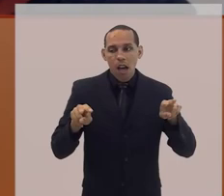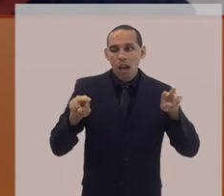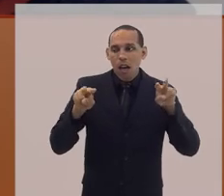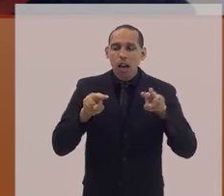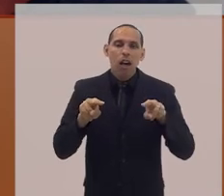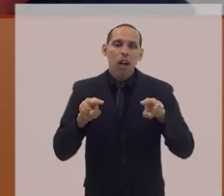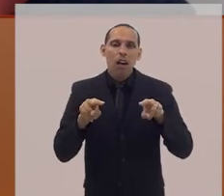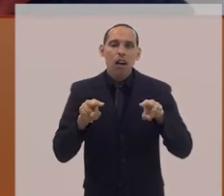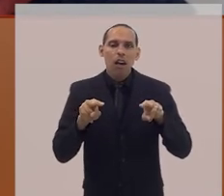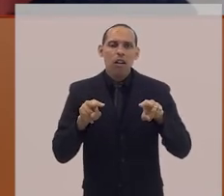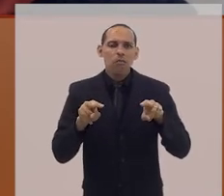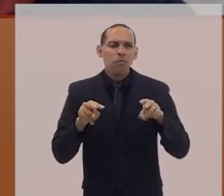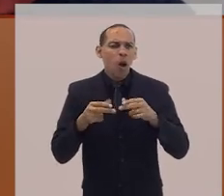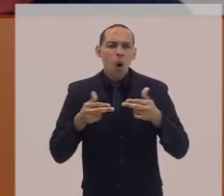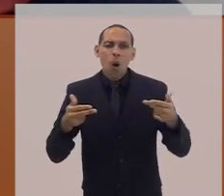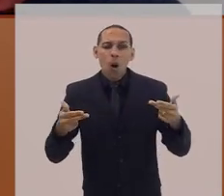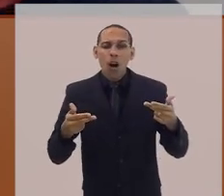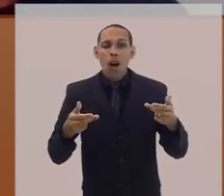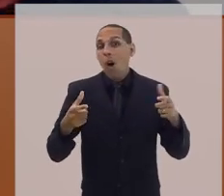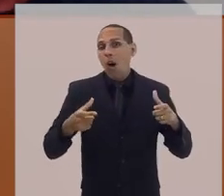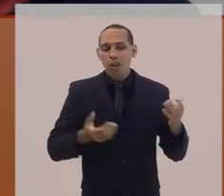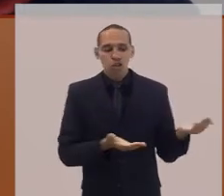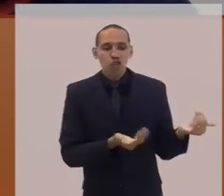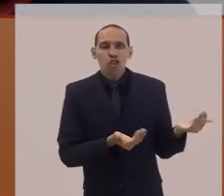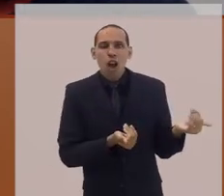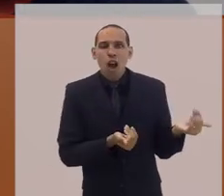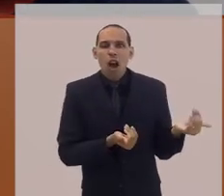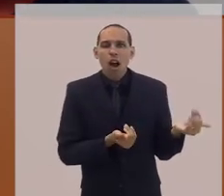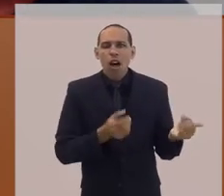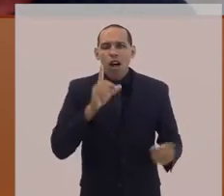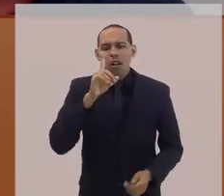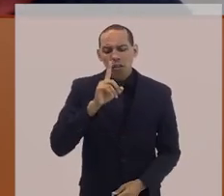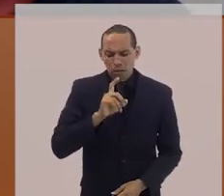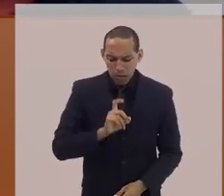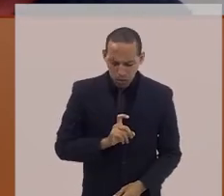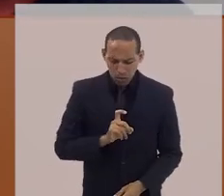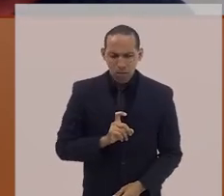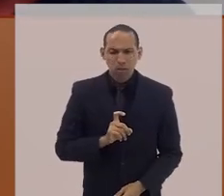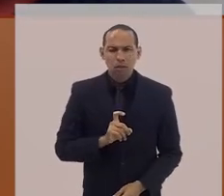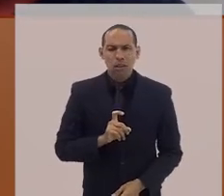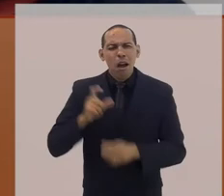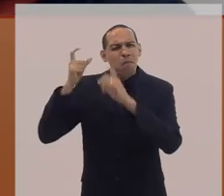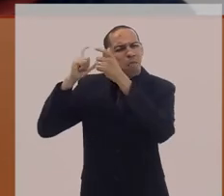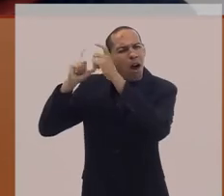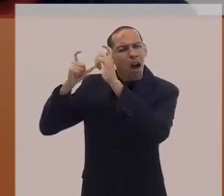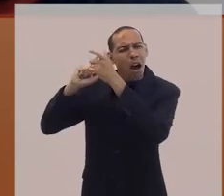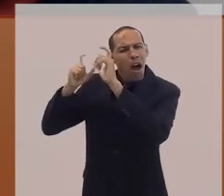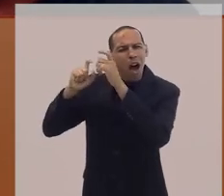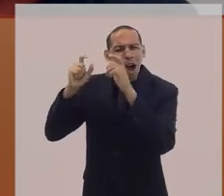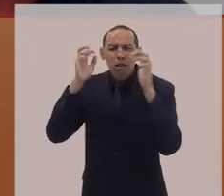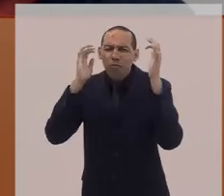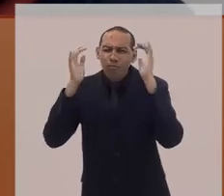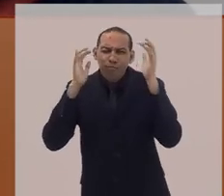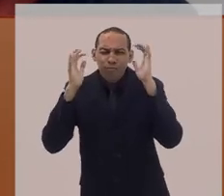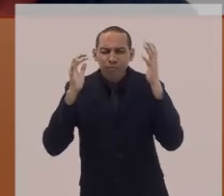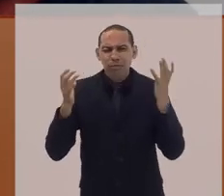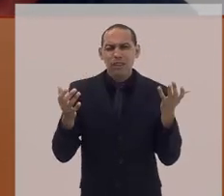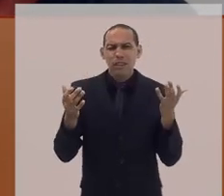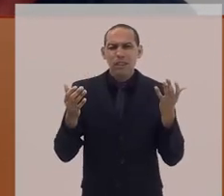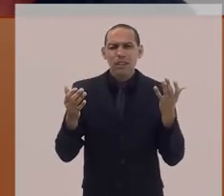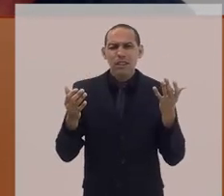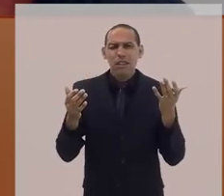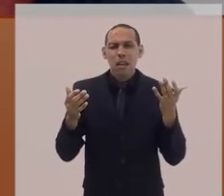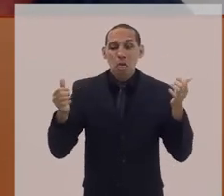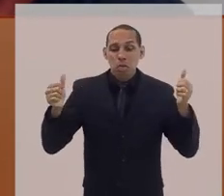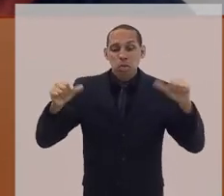depressão, uma série de transtornos psiquiátricos, coisas que foram até ainda mais agravadas com a pandemia, né? Mas que já vinham